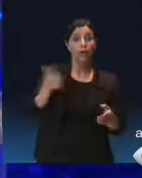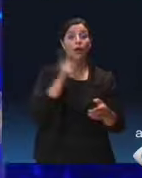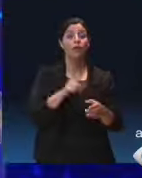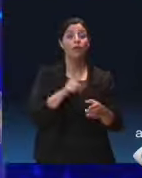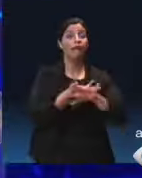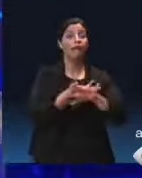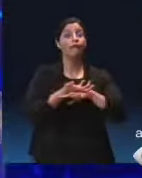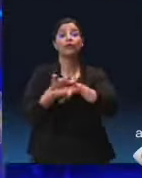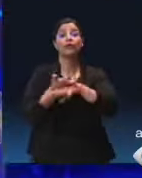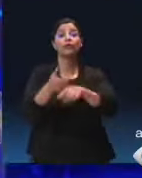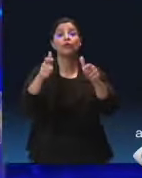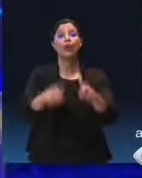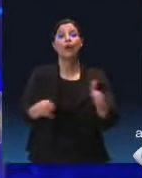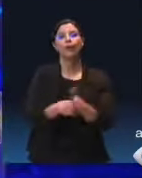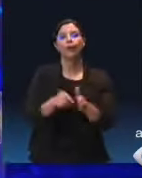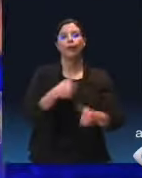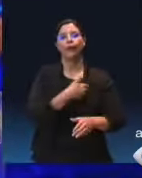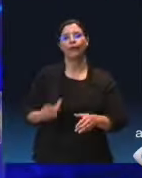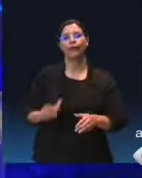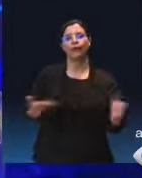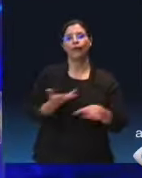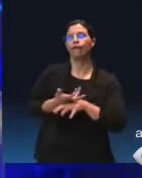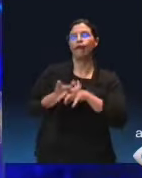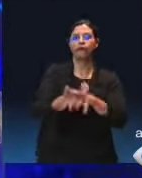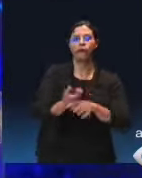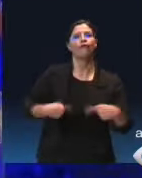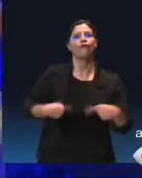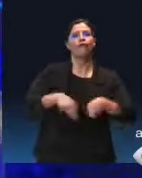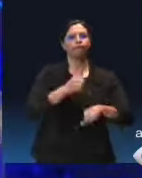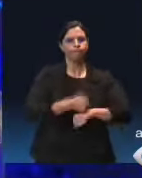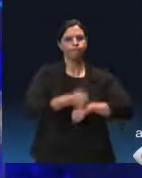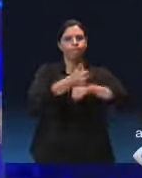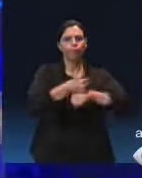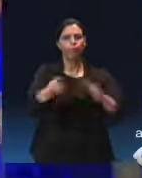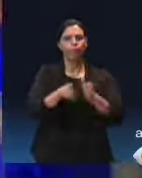vazio deixado no Estado do Paraná a nível do governo.